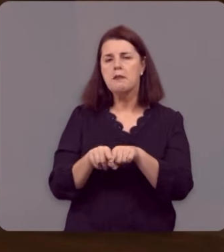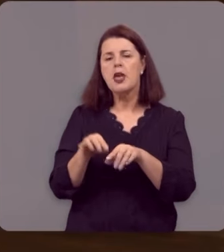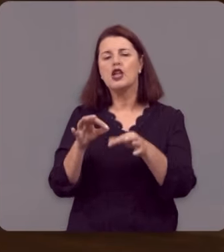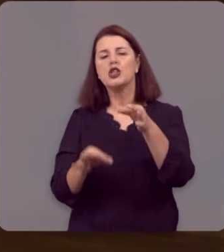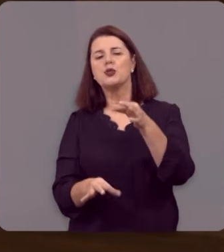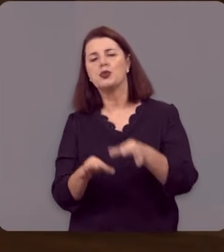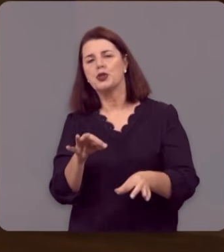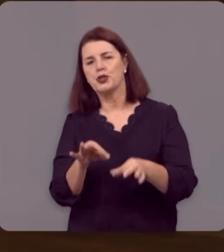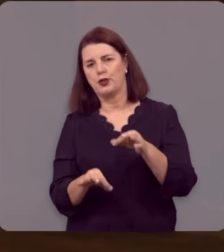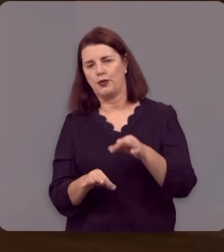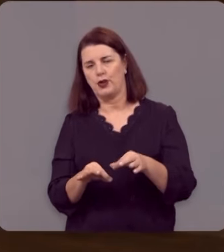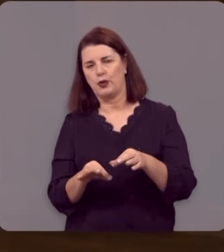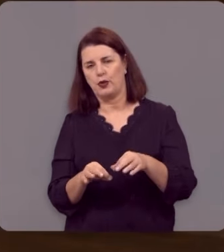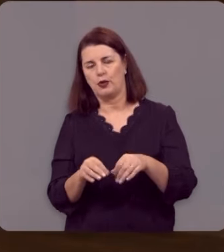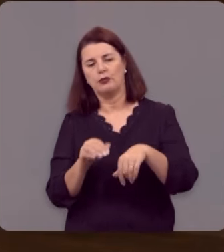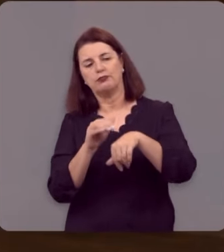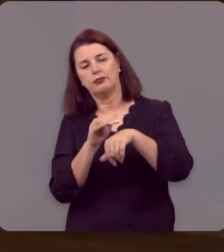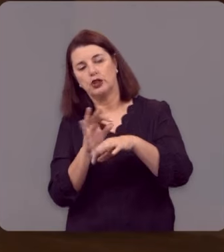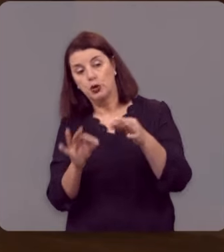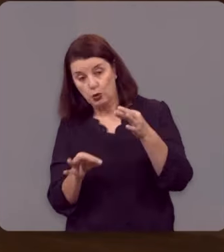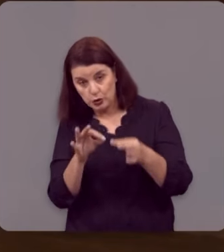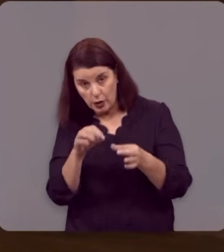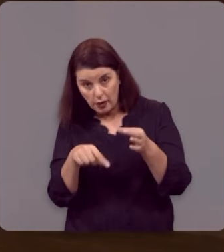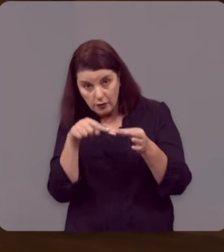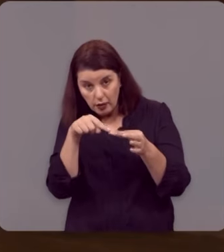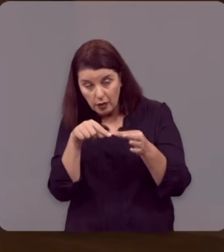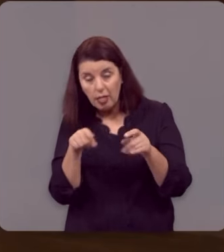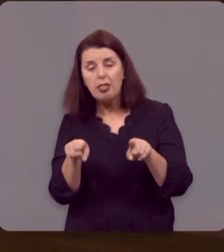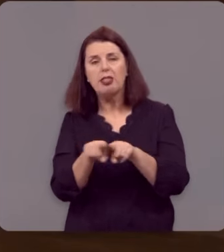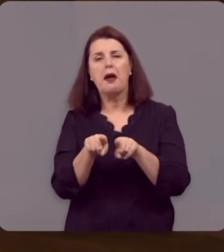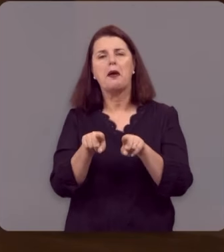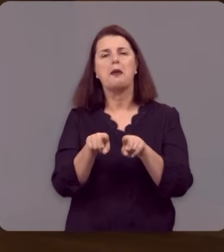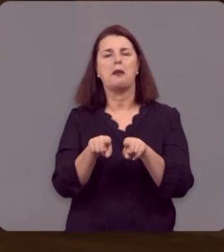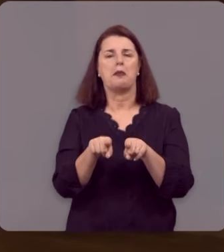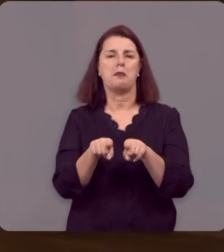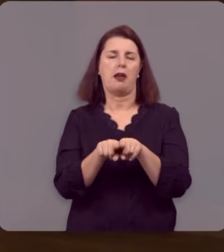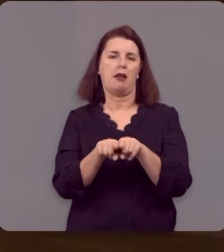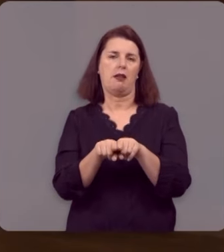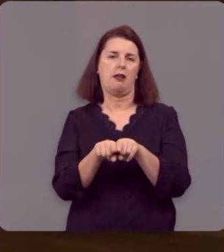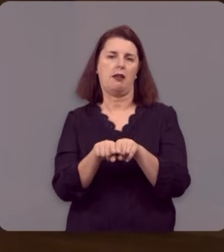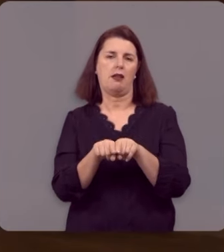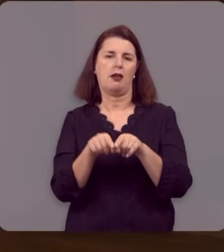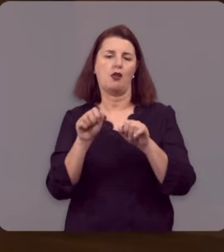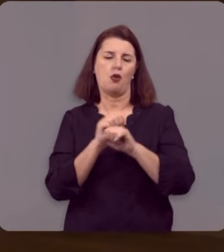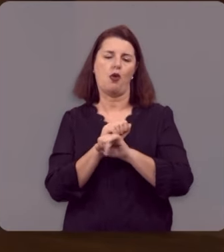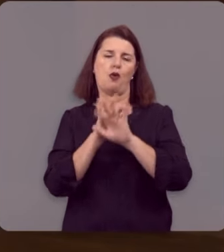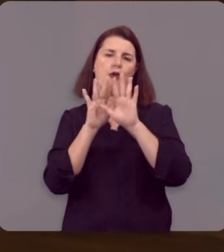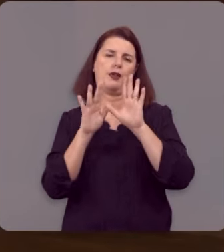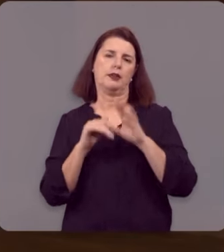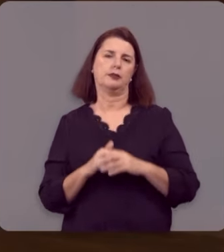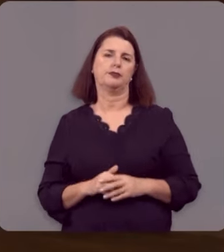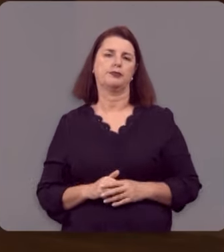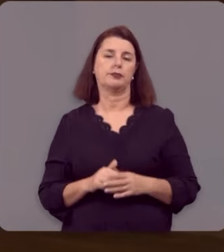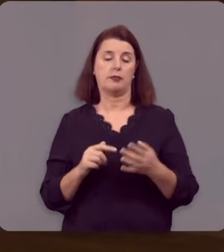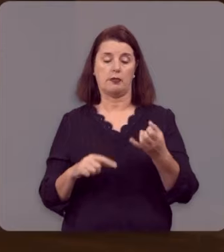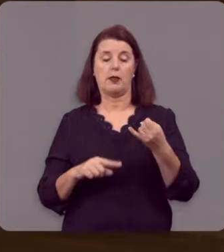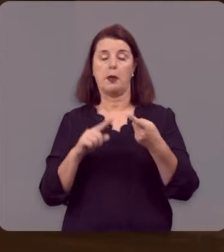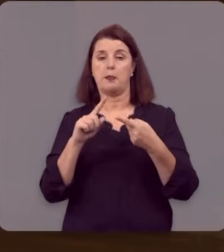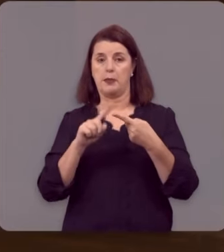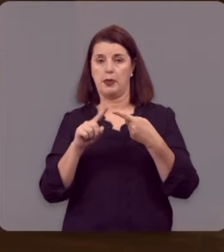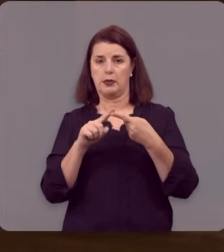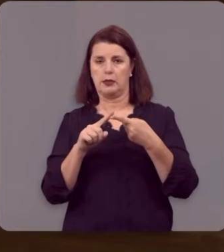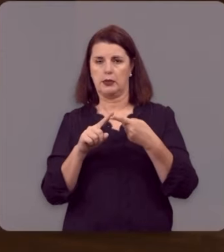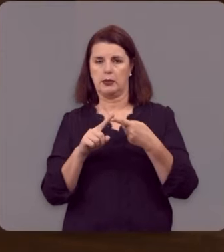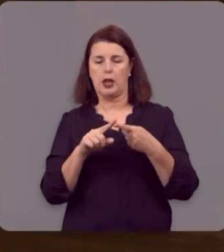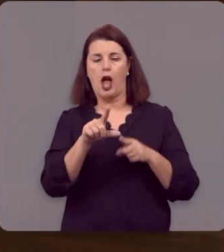esses também justificou, e aos que justificou, a esses também glorificou. Vejamos então o primeiro